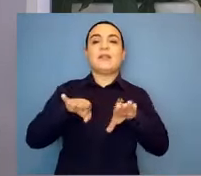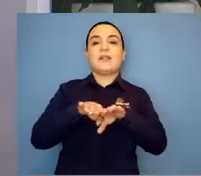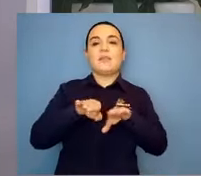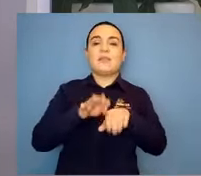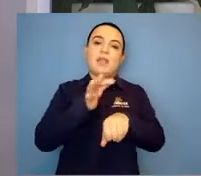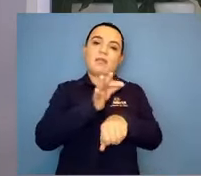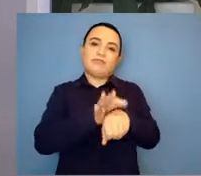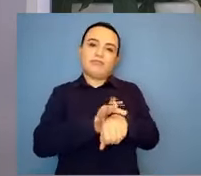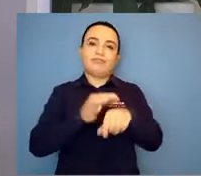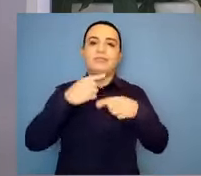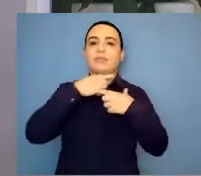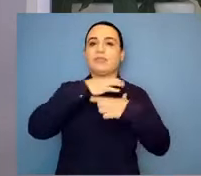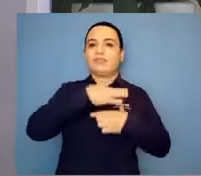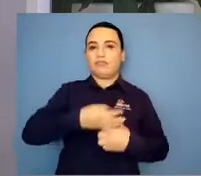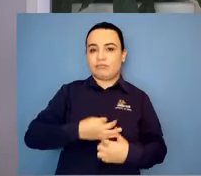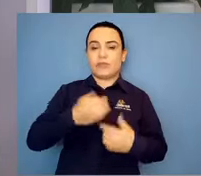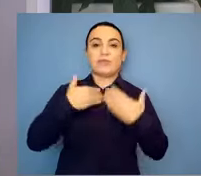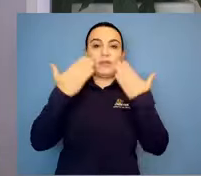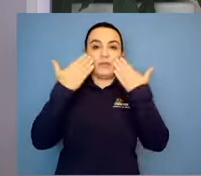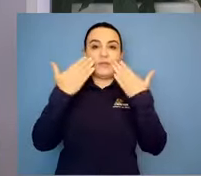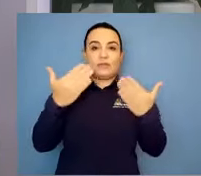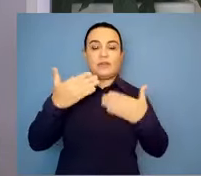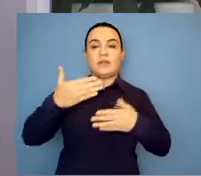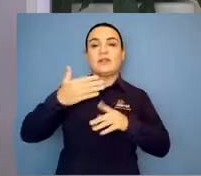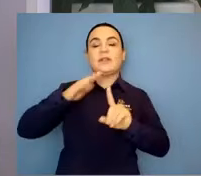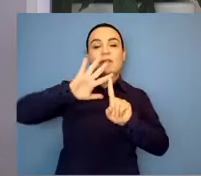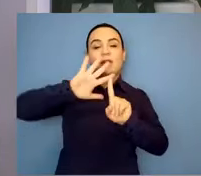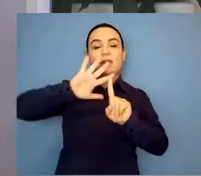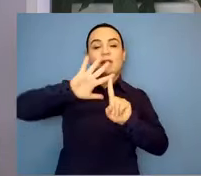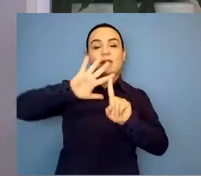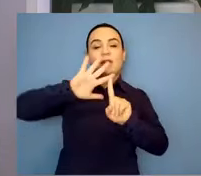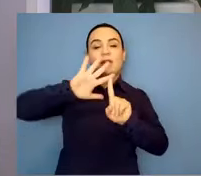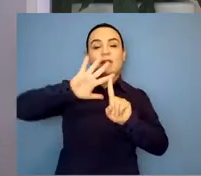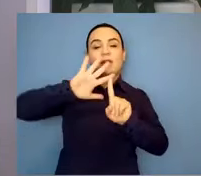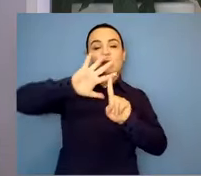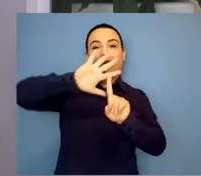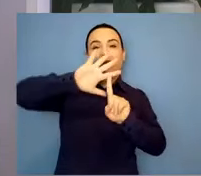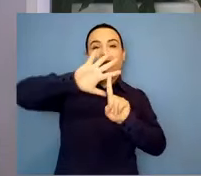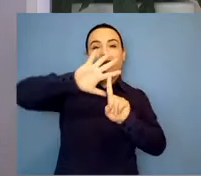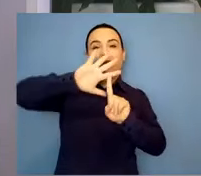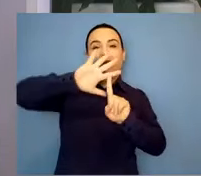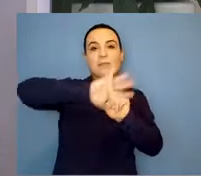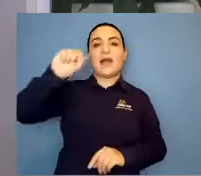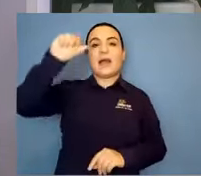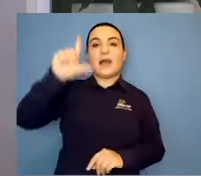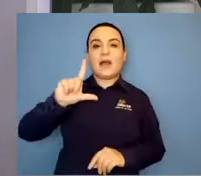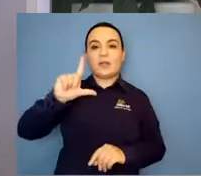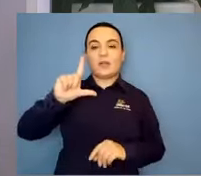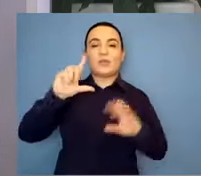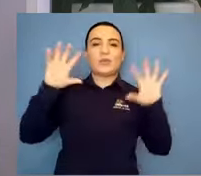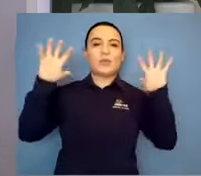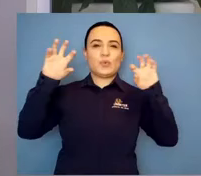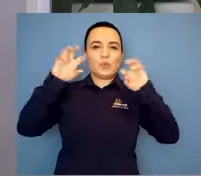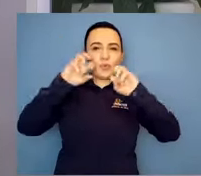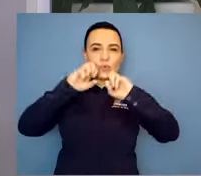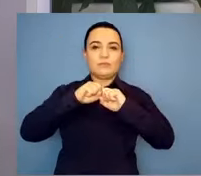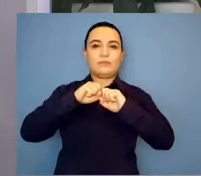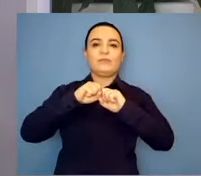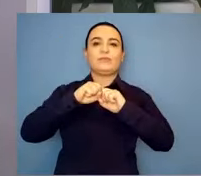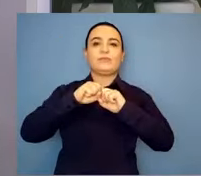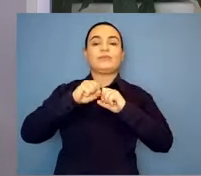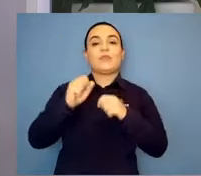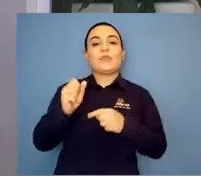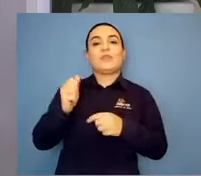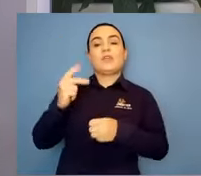de uma parede azul marinha e do painel